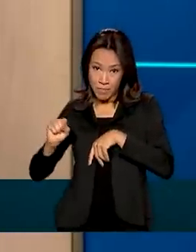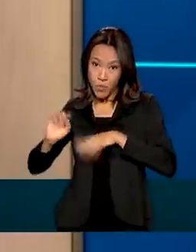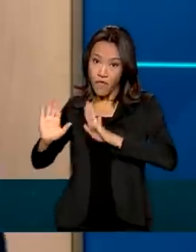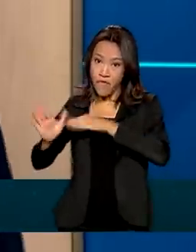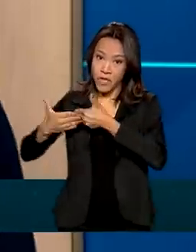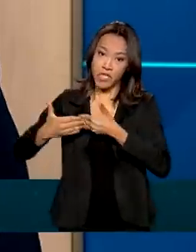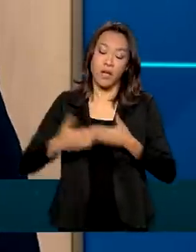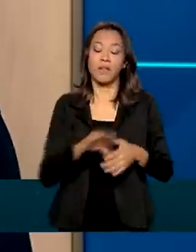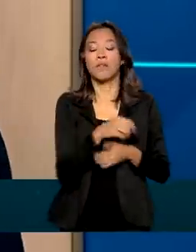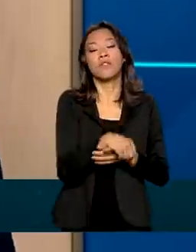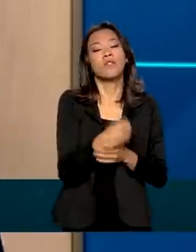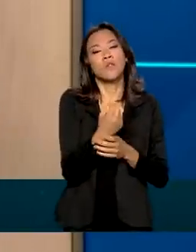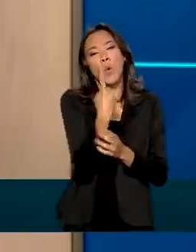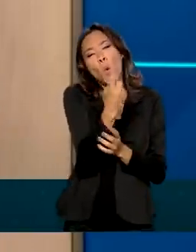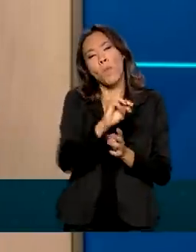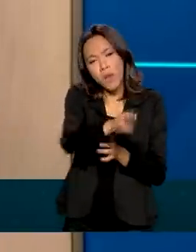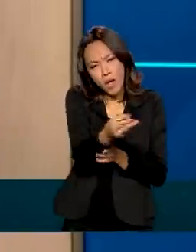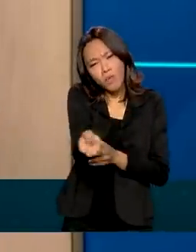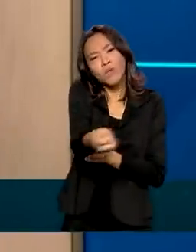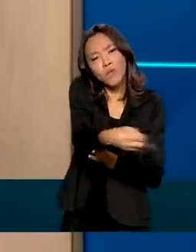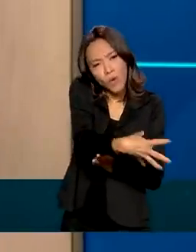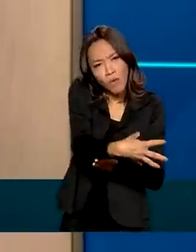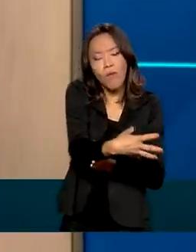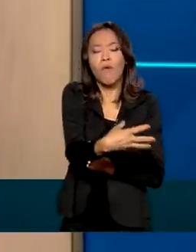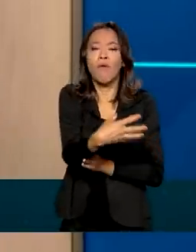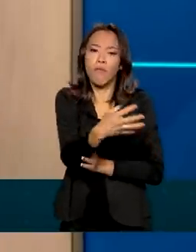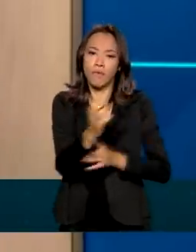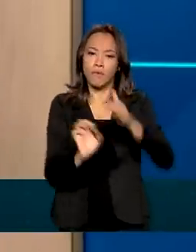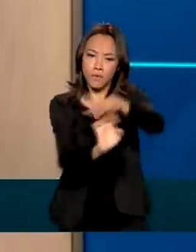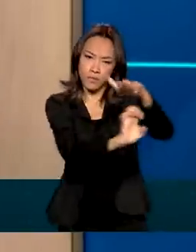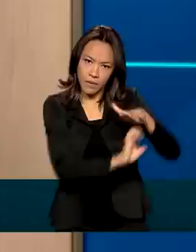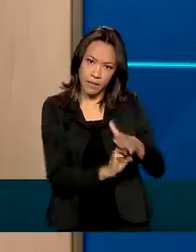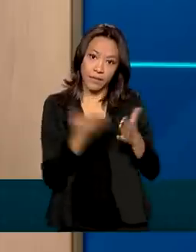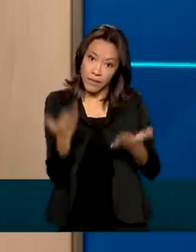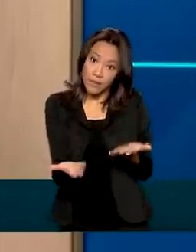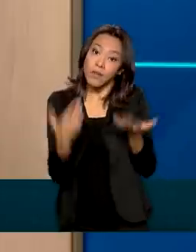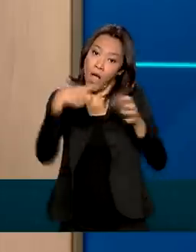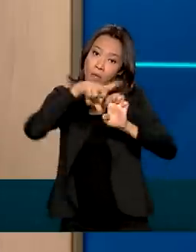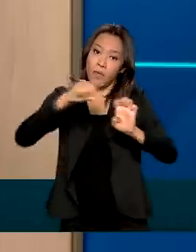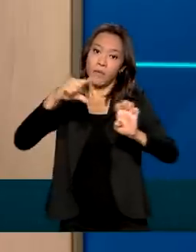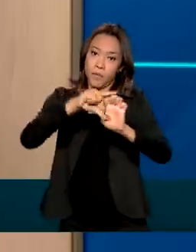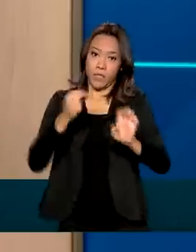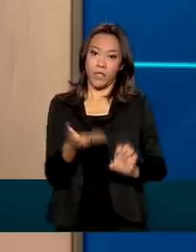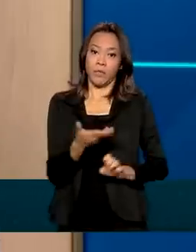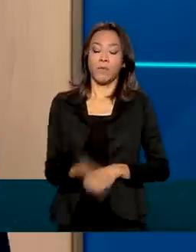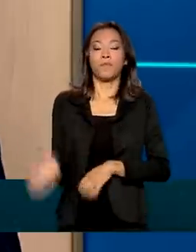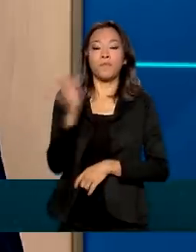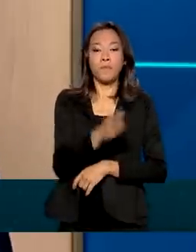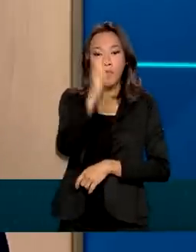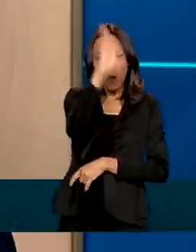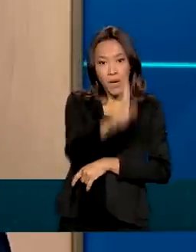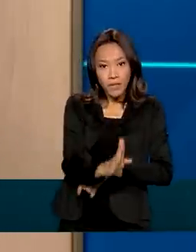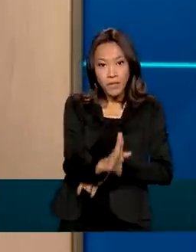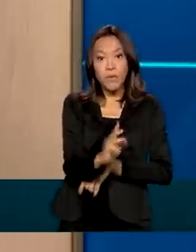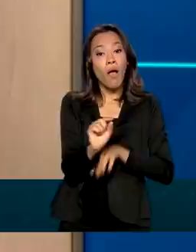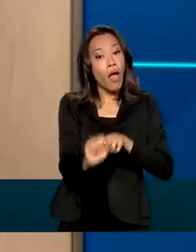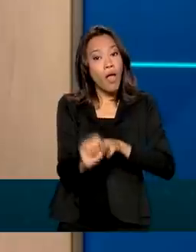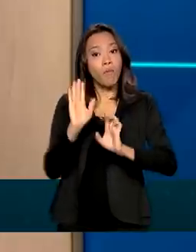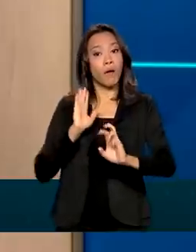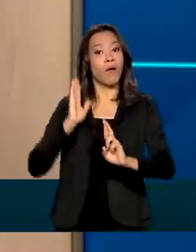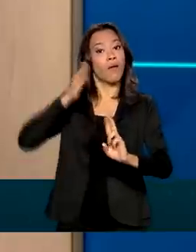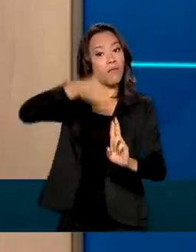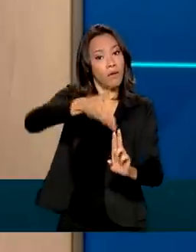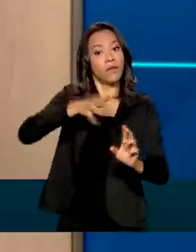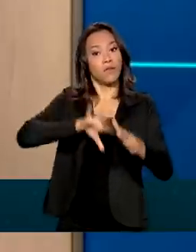líquido de 1 milhão de novas empresas. Essa é uma demonstração de empreendedorismo e cabe lembrar que o Brasil é considerado como um grande país